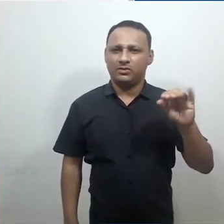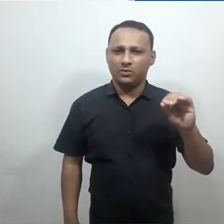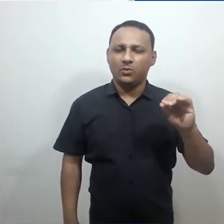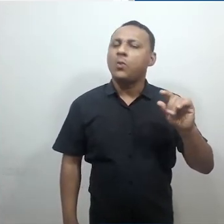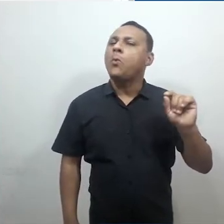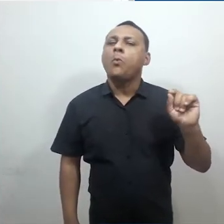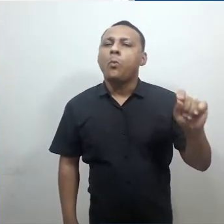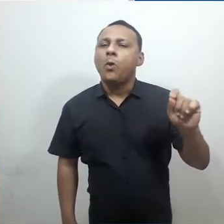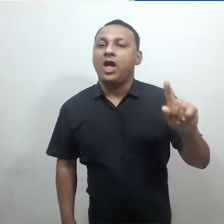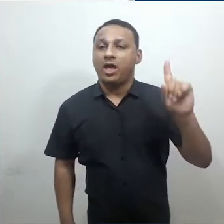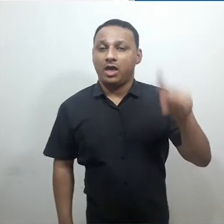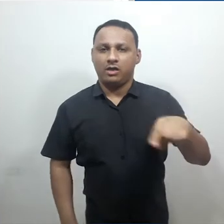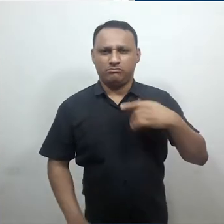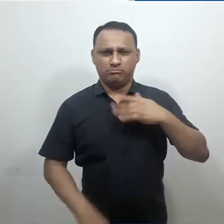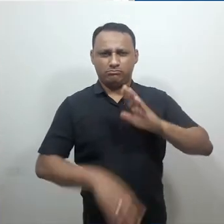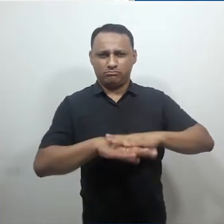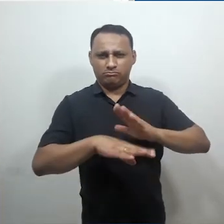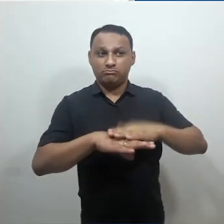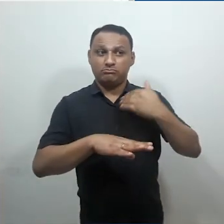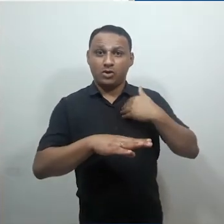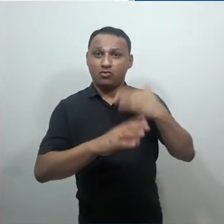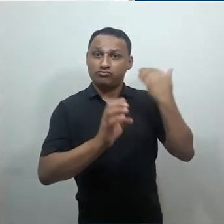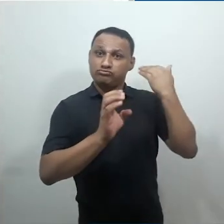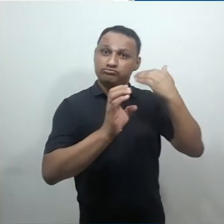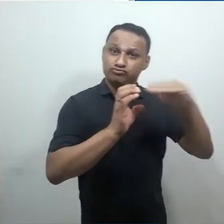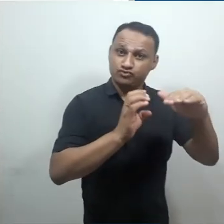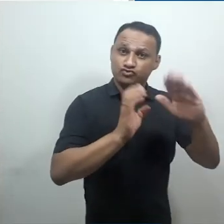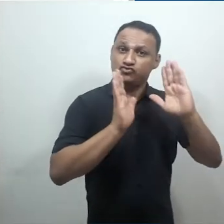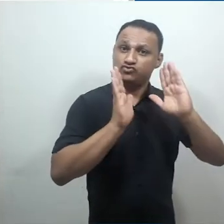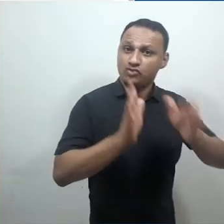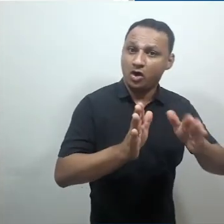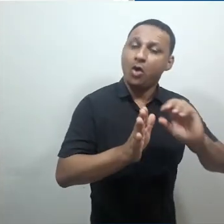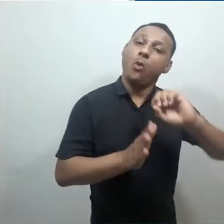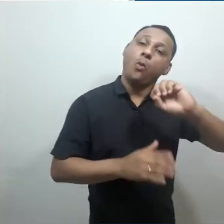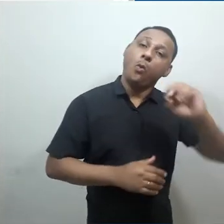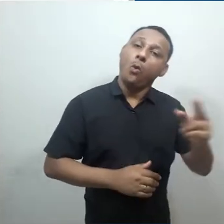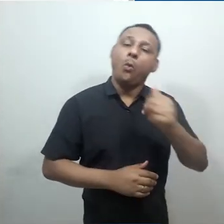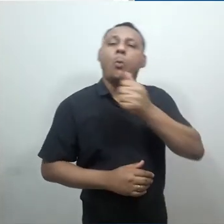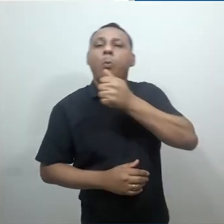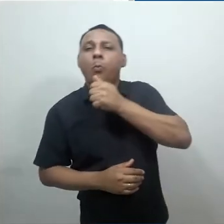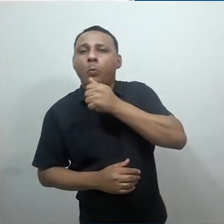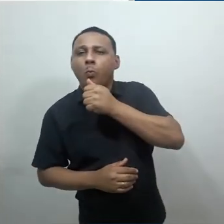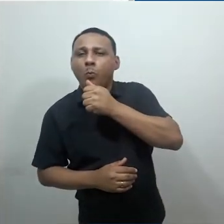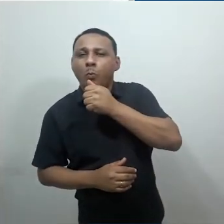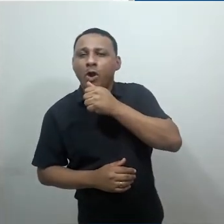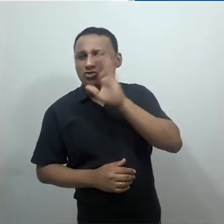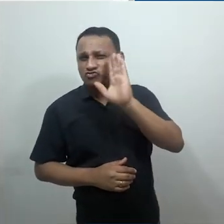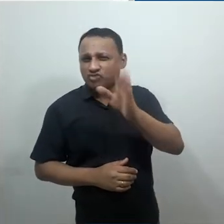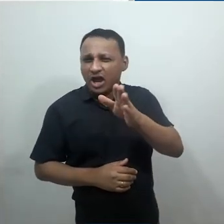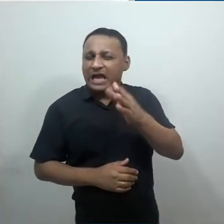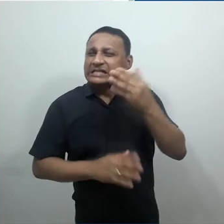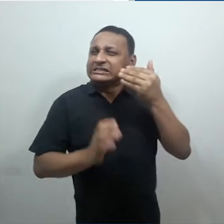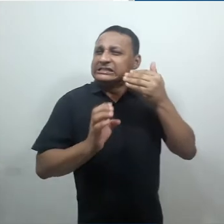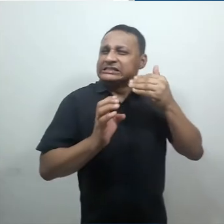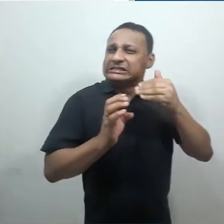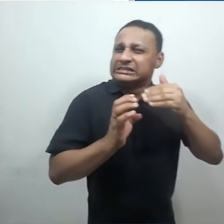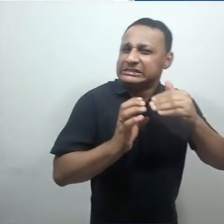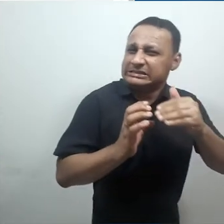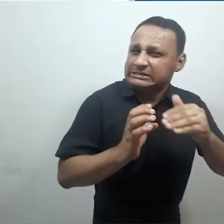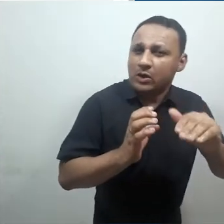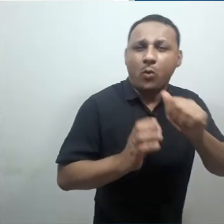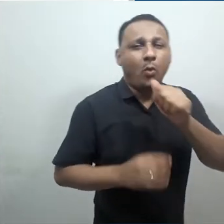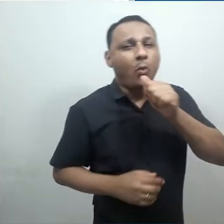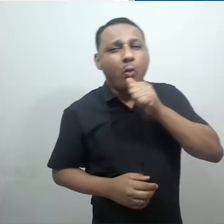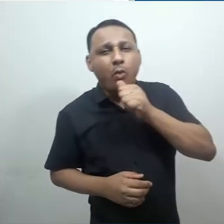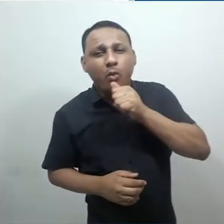estudante que acessa a tarefa. Reparem que a tarefa ainda não foi enviada, não foi feita nenhuma tentativa de envio para essa tarefa.